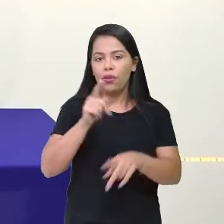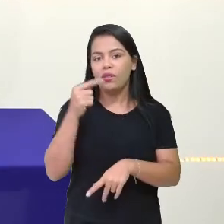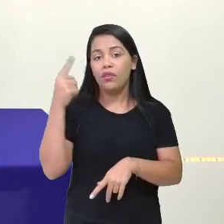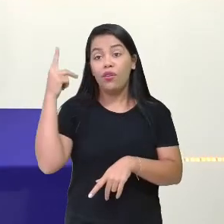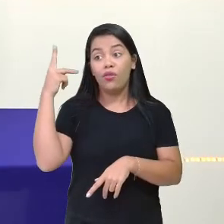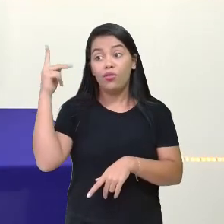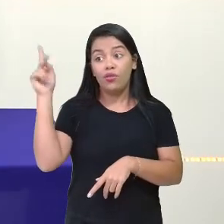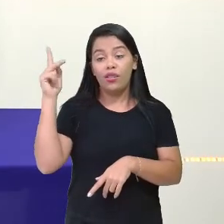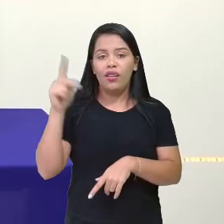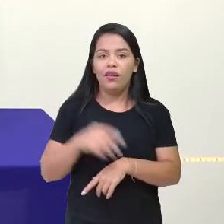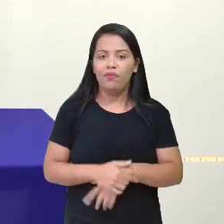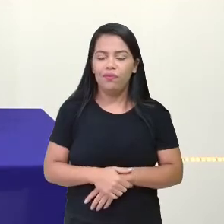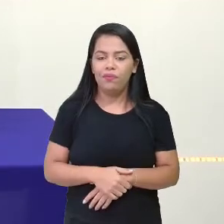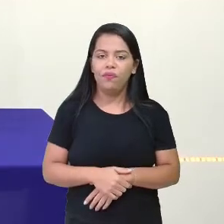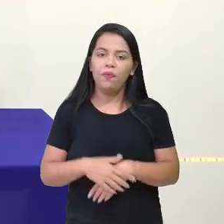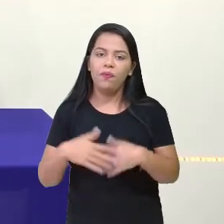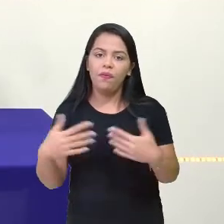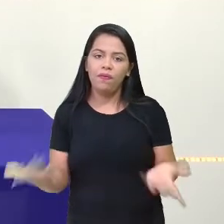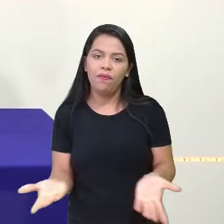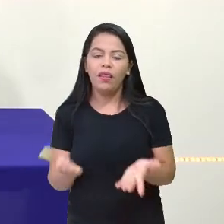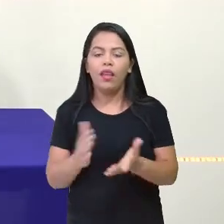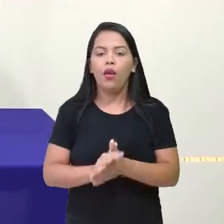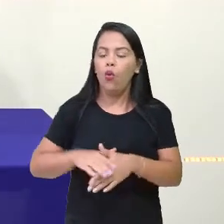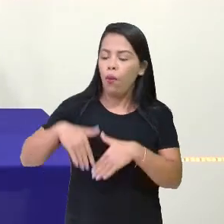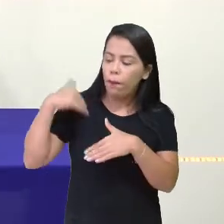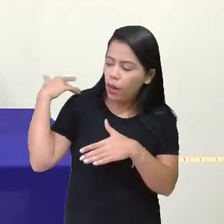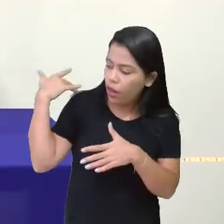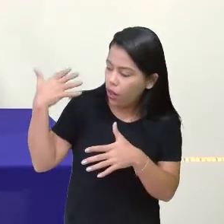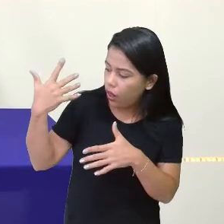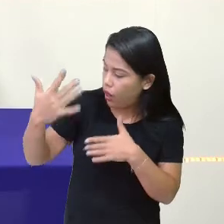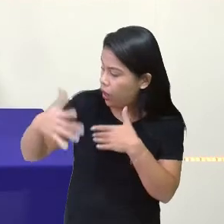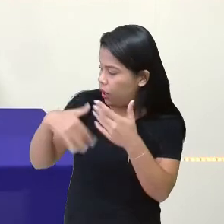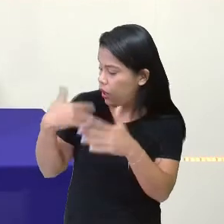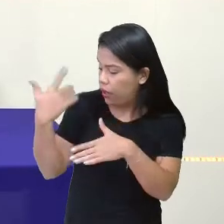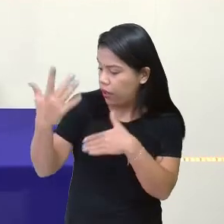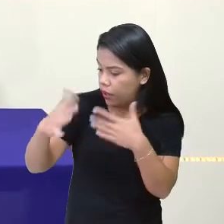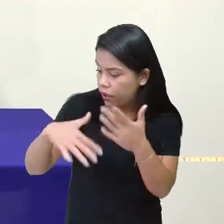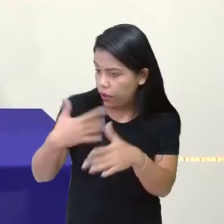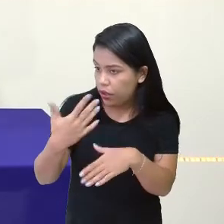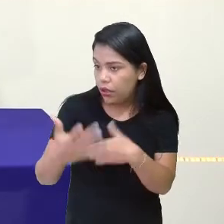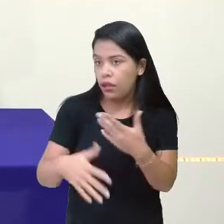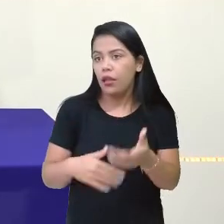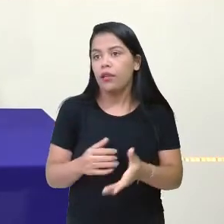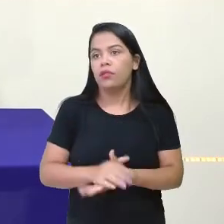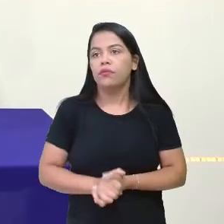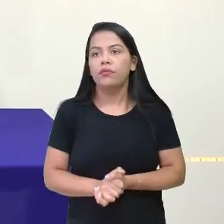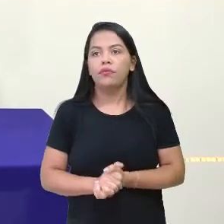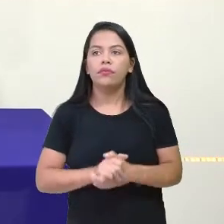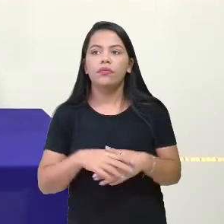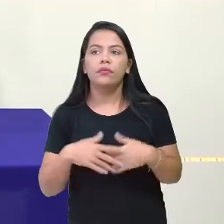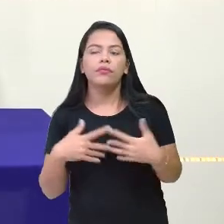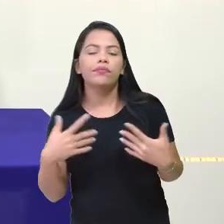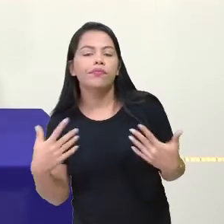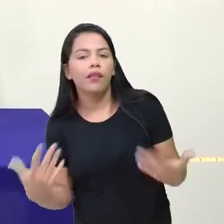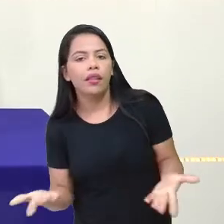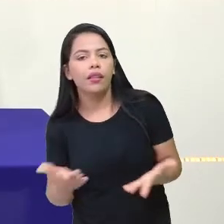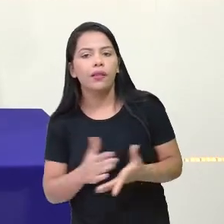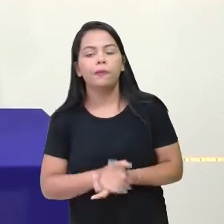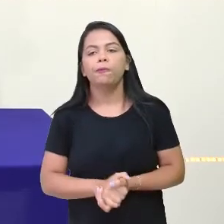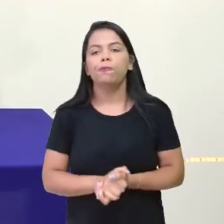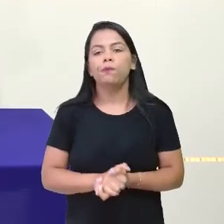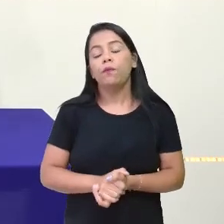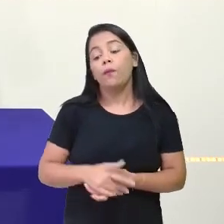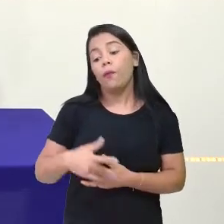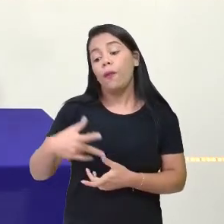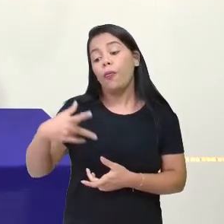povo com sua mania, né? Então, com o passar do tempo, essa questão das pérolas, elas não foram assim, ficando